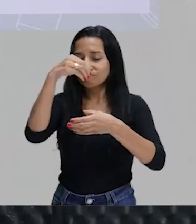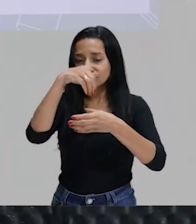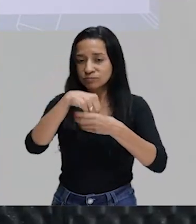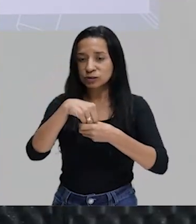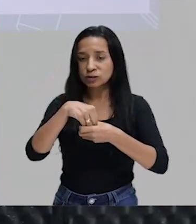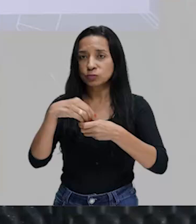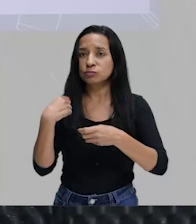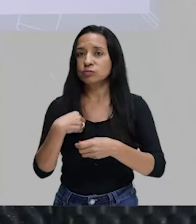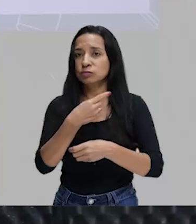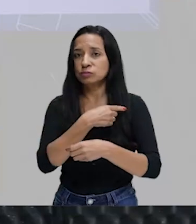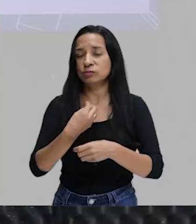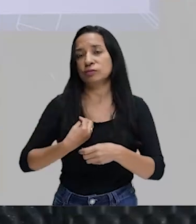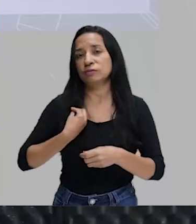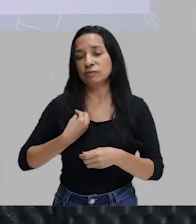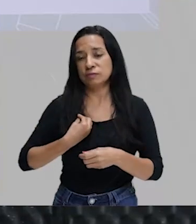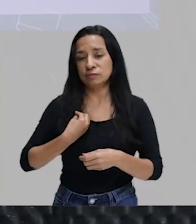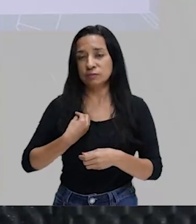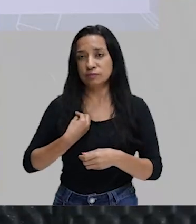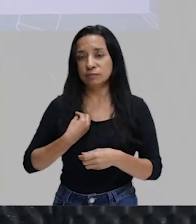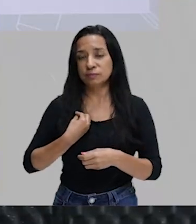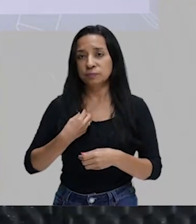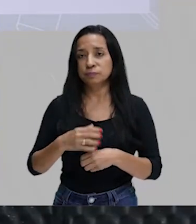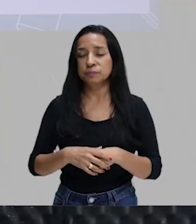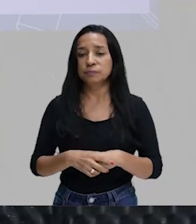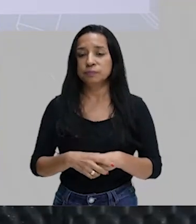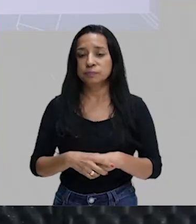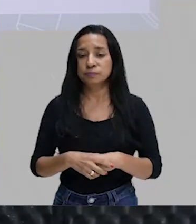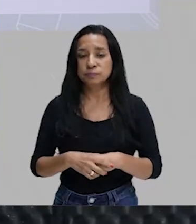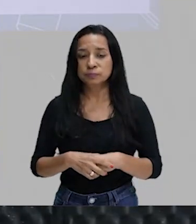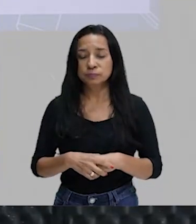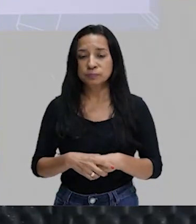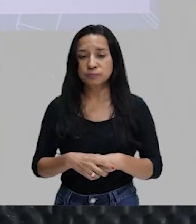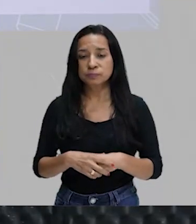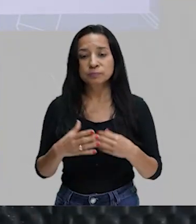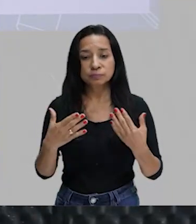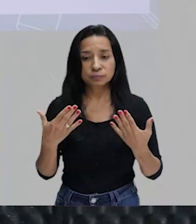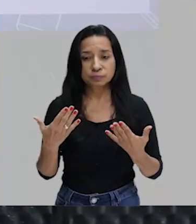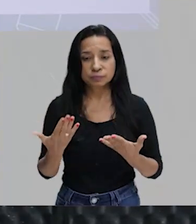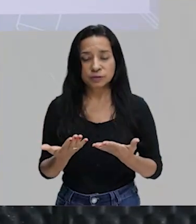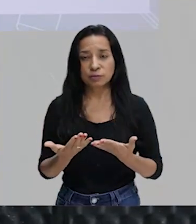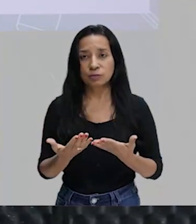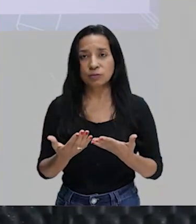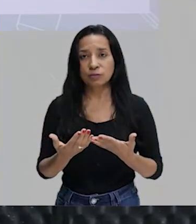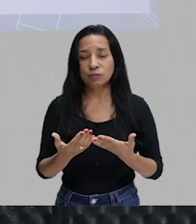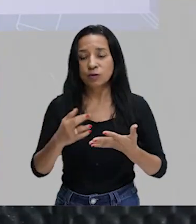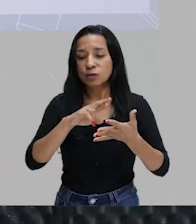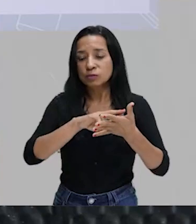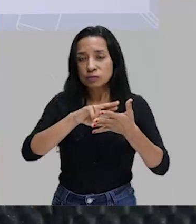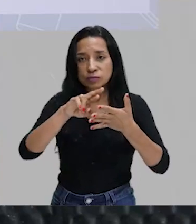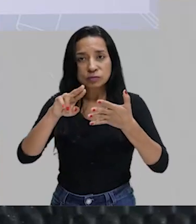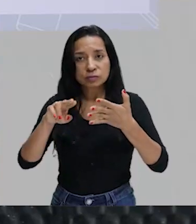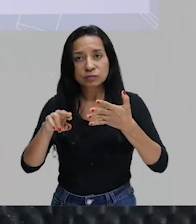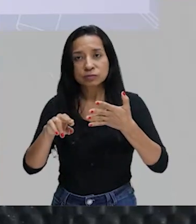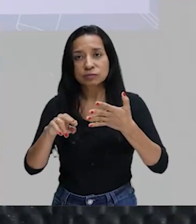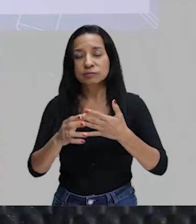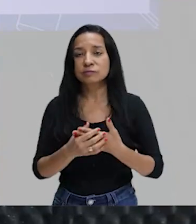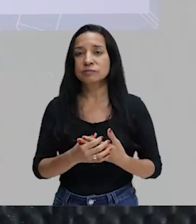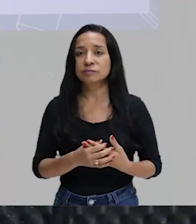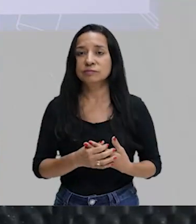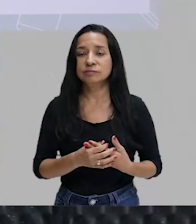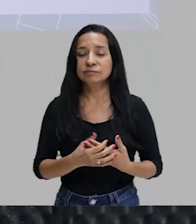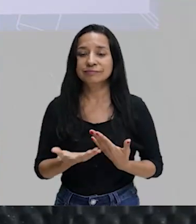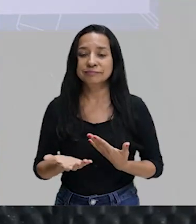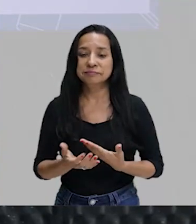vida cotidiana, no caso, vida da época, tá bom? Então, esses recursos... Ixi, quase não sei a palavra, né?